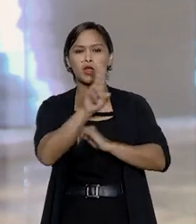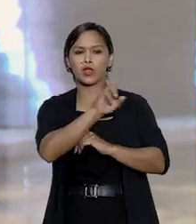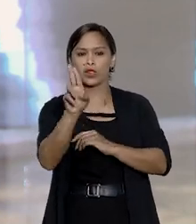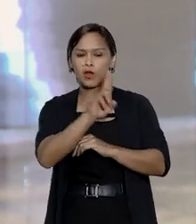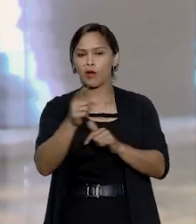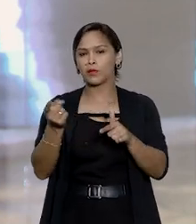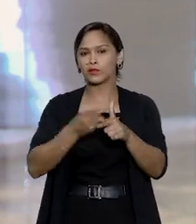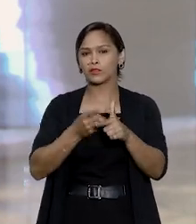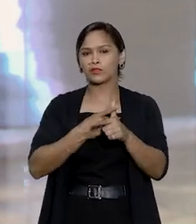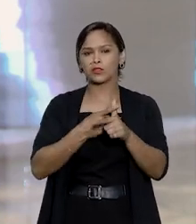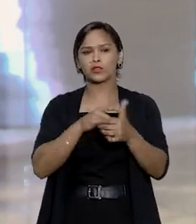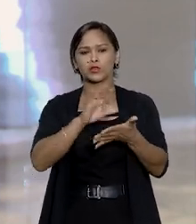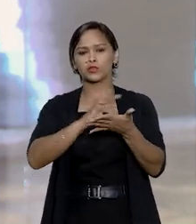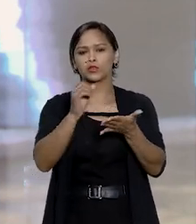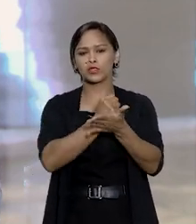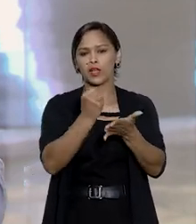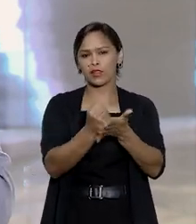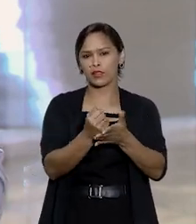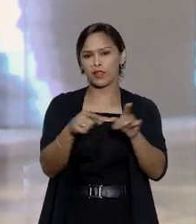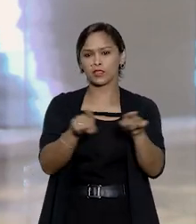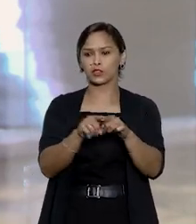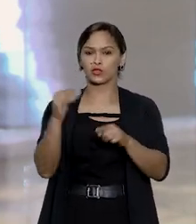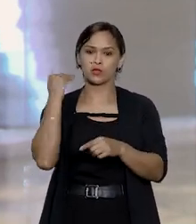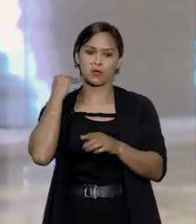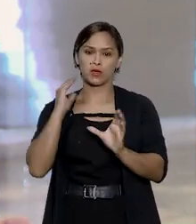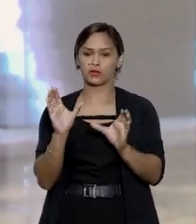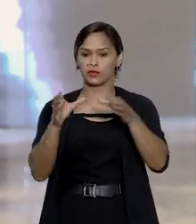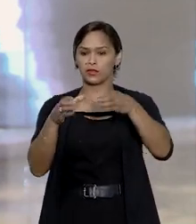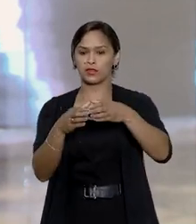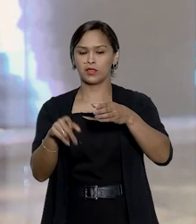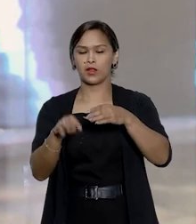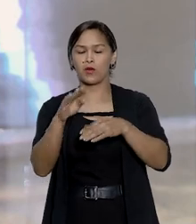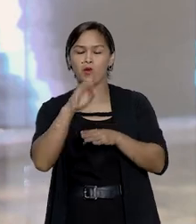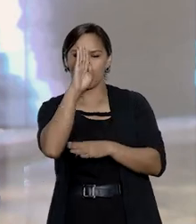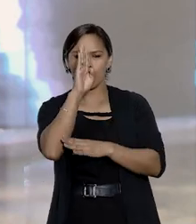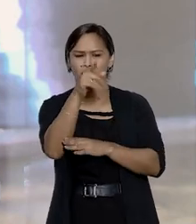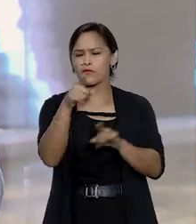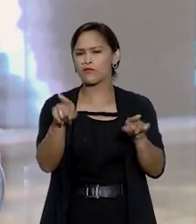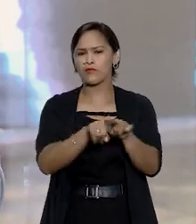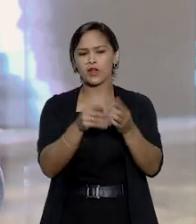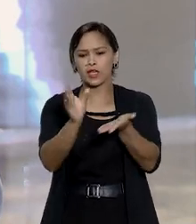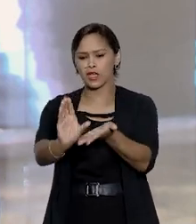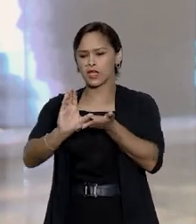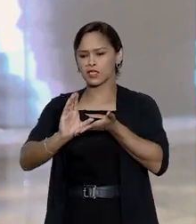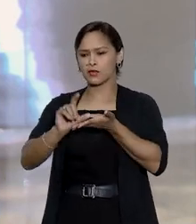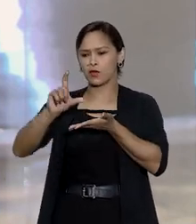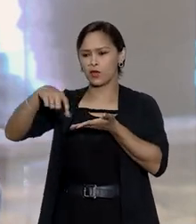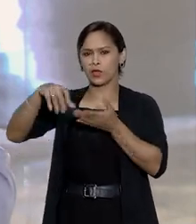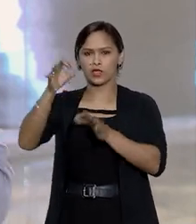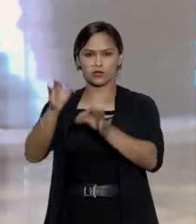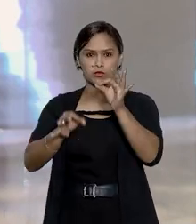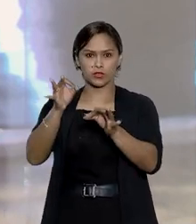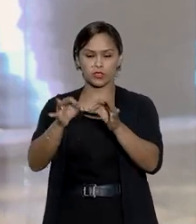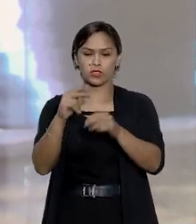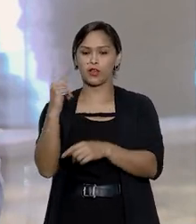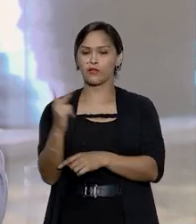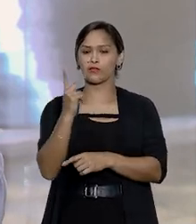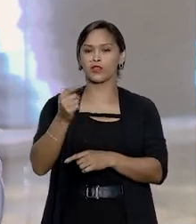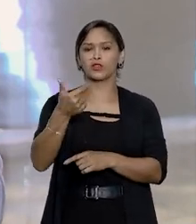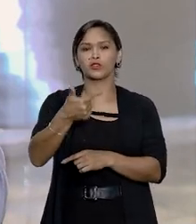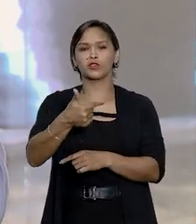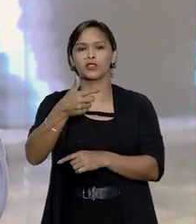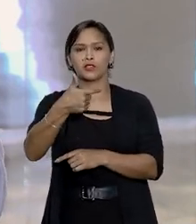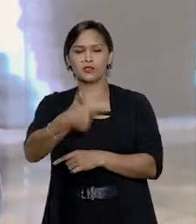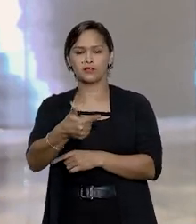devedores no cadastro de clientes do Banco Central. O objetivo dele era receber um crédito judicial no valor de R$